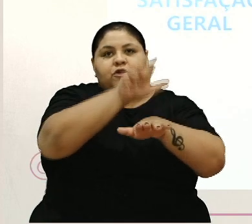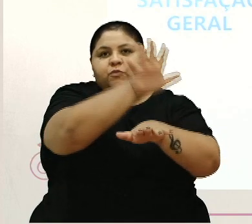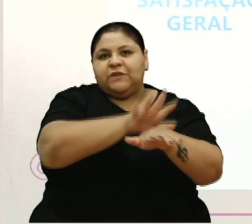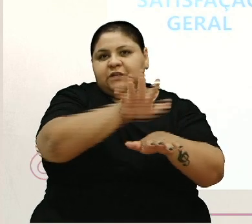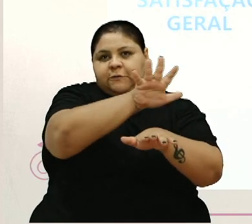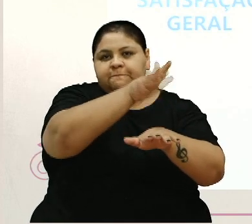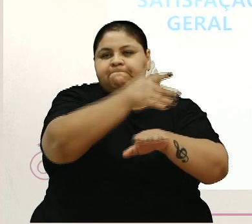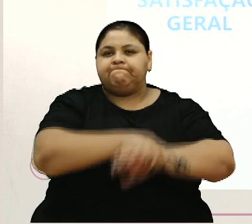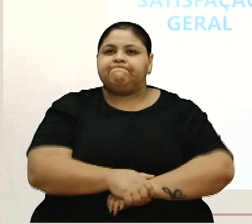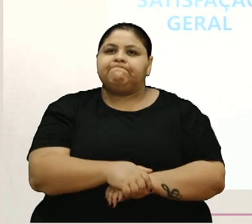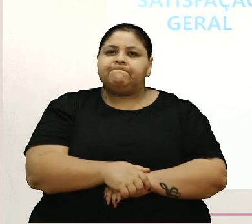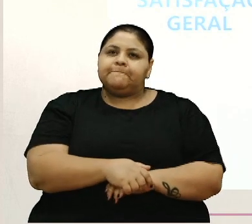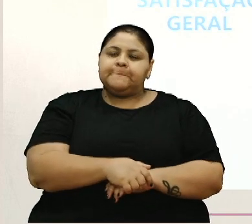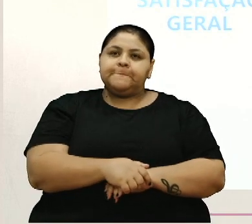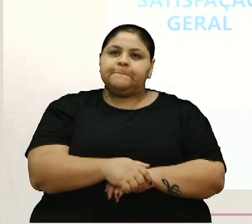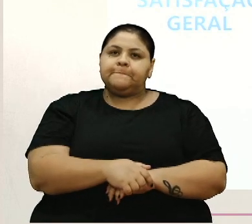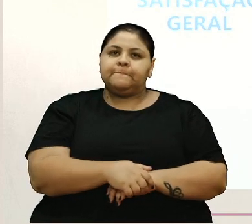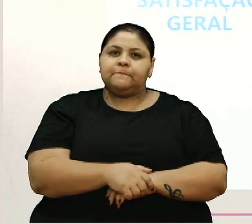Pode passar.